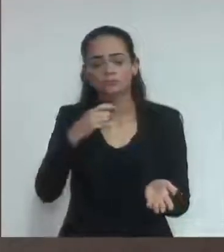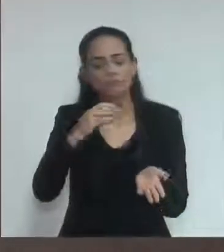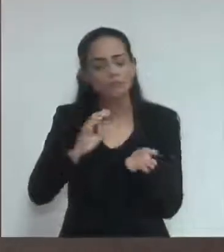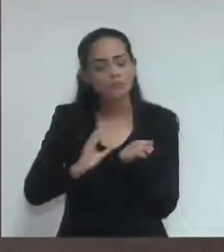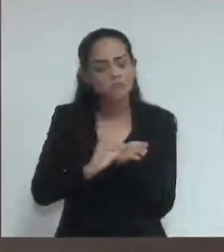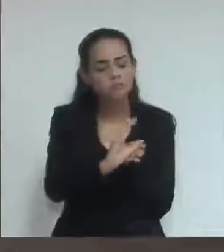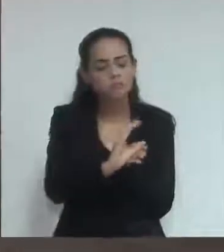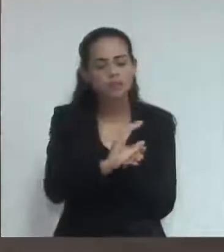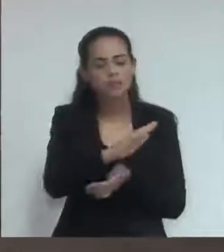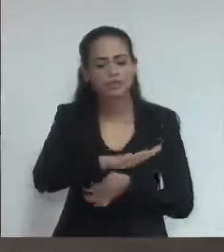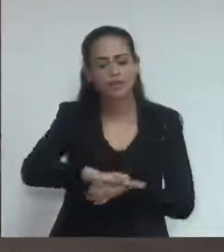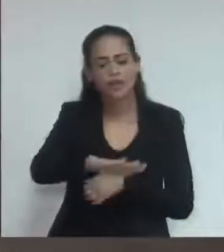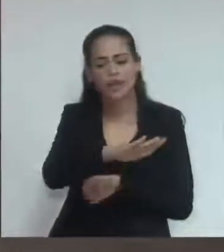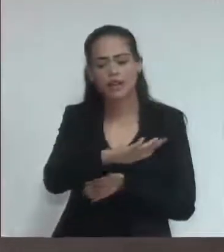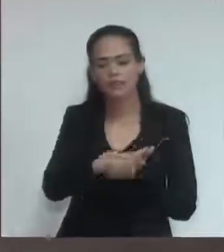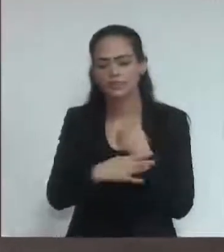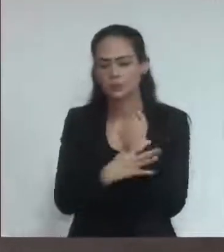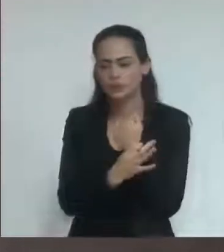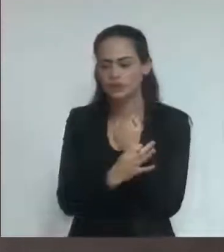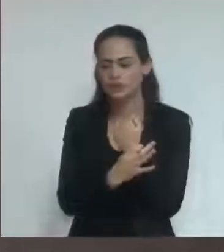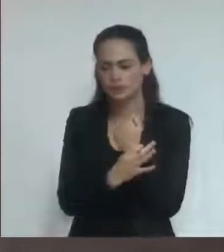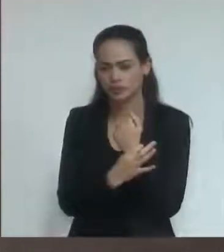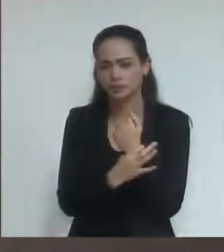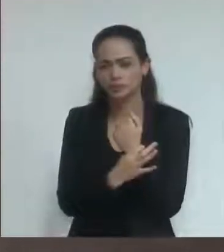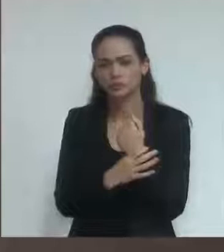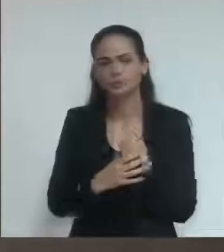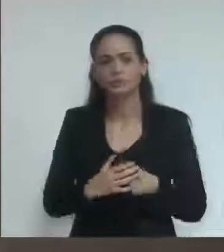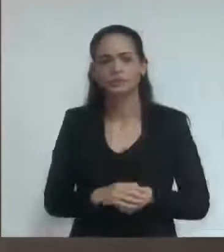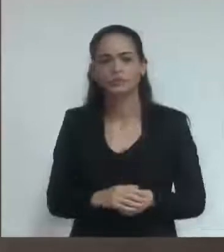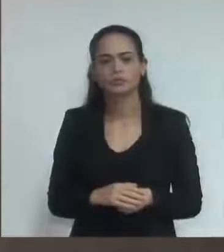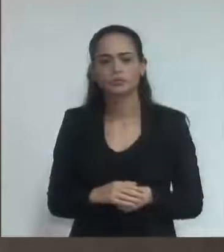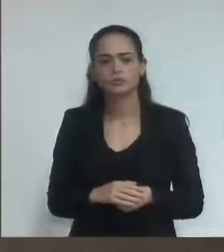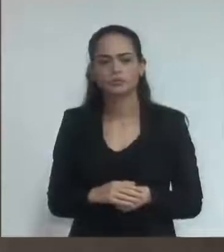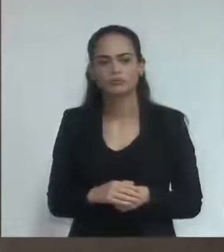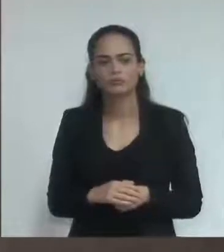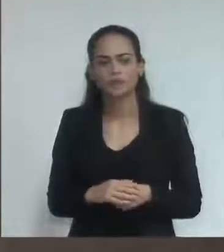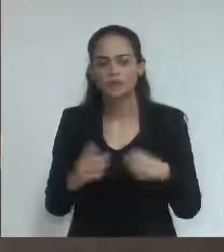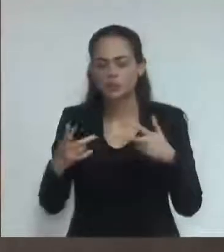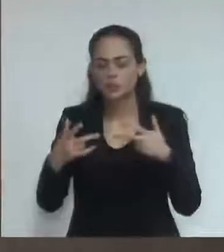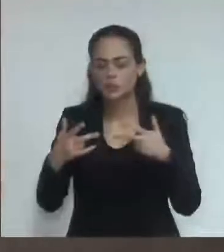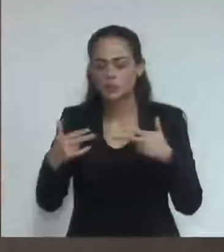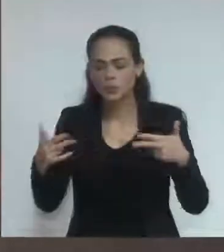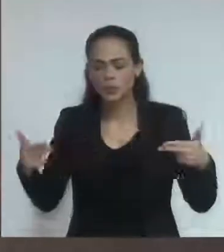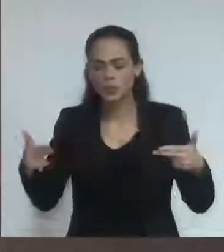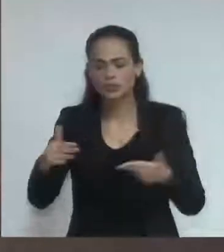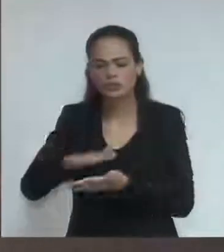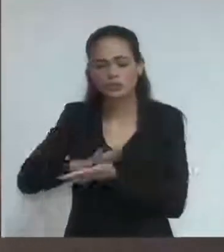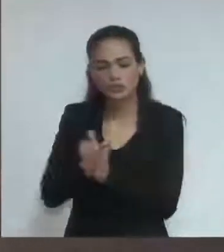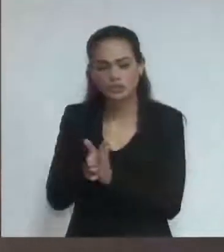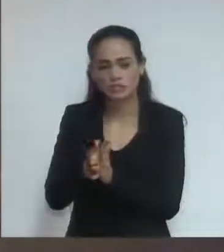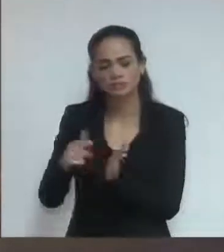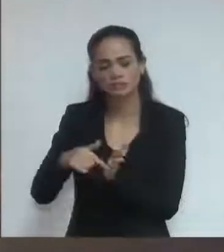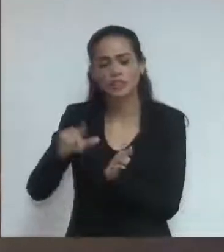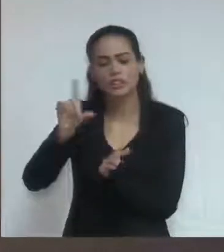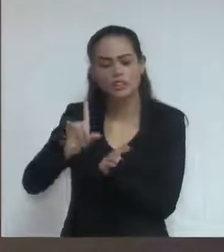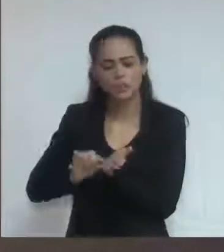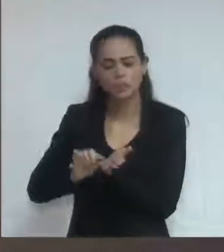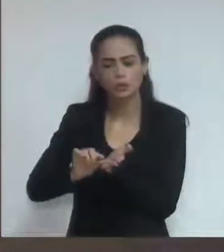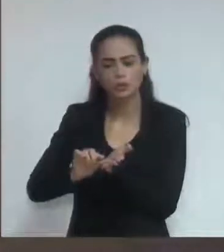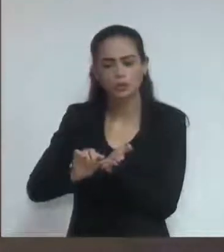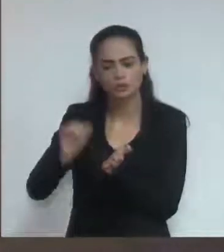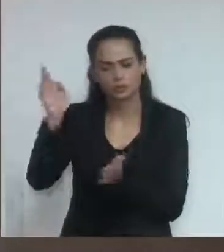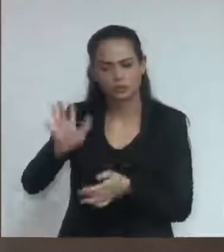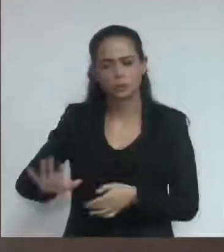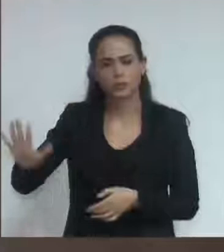acredito que todos os índices de criminalidade baixam no nosso país claro que estupro é uma coisa de